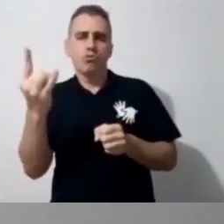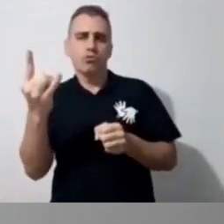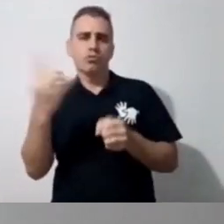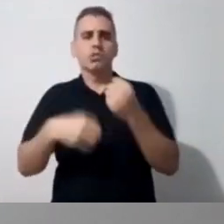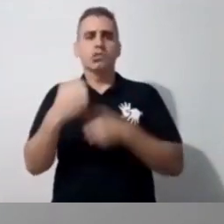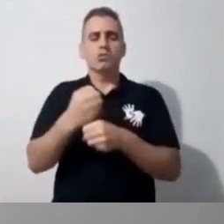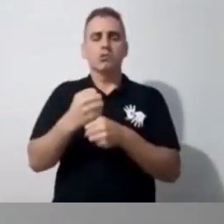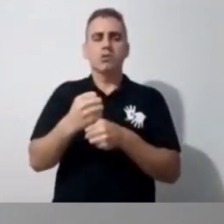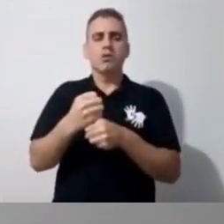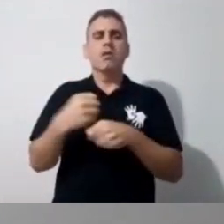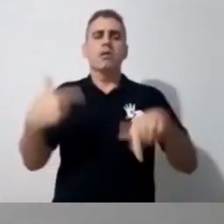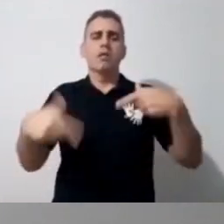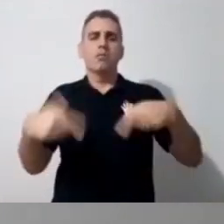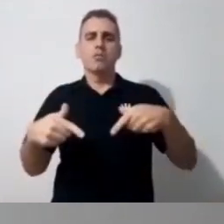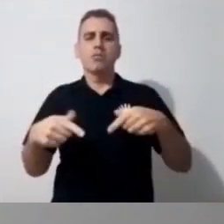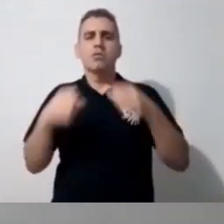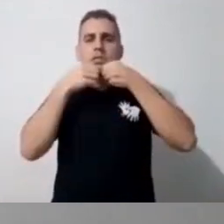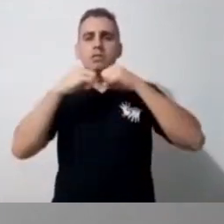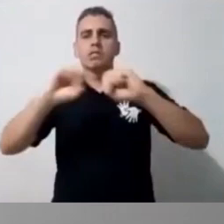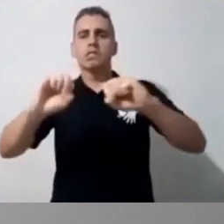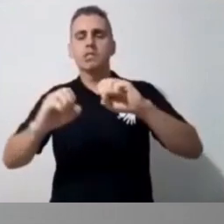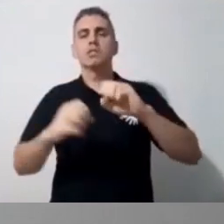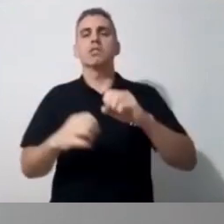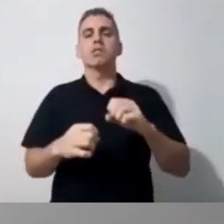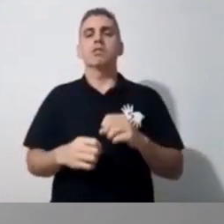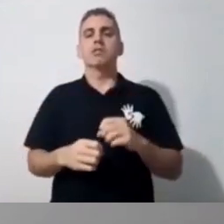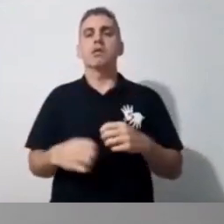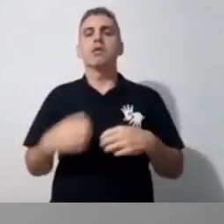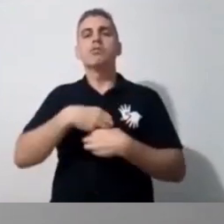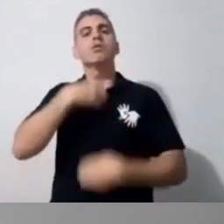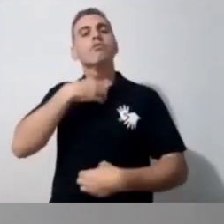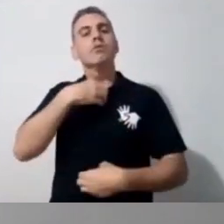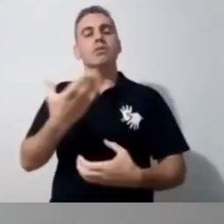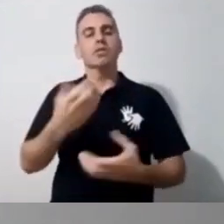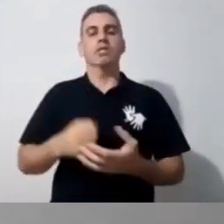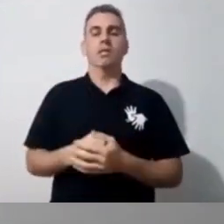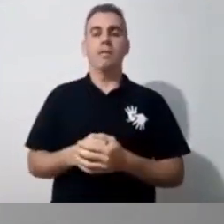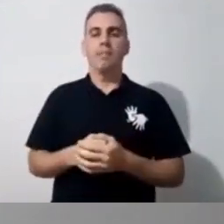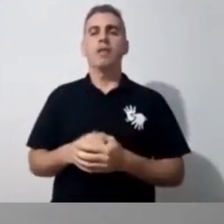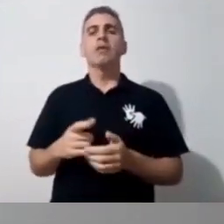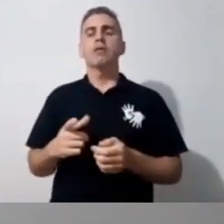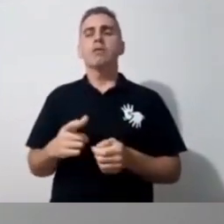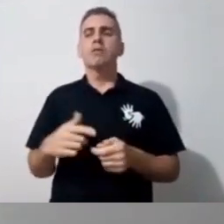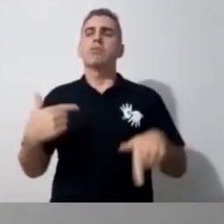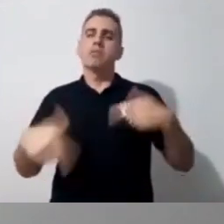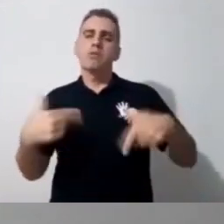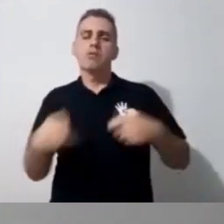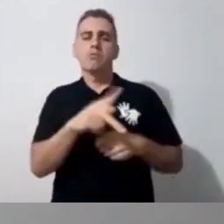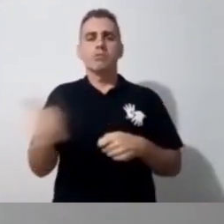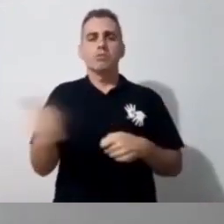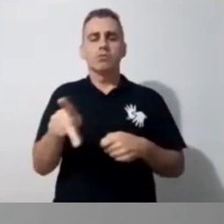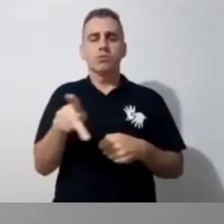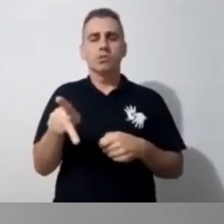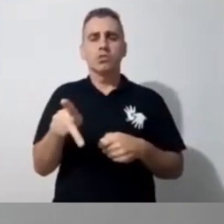atuei 15 anos, há 15 anos eu atuo como professora de educação especial. A minha